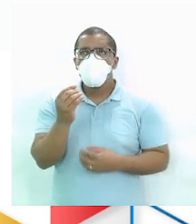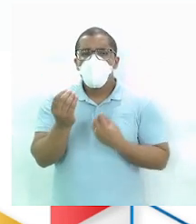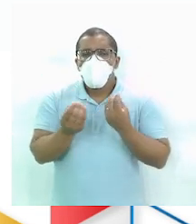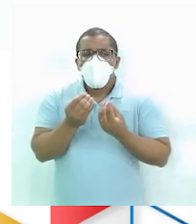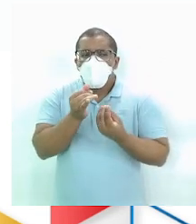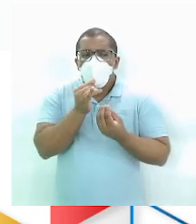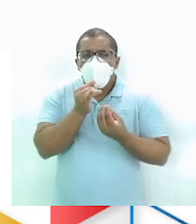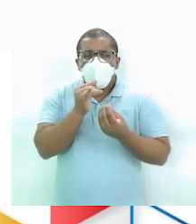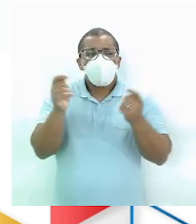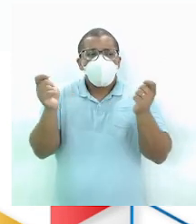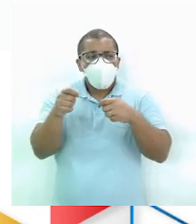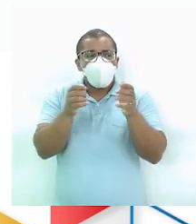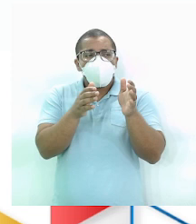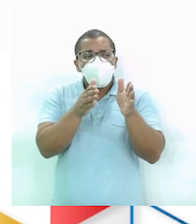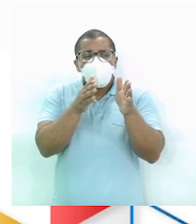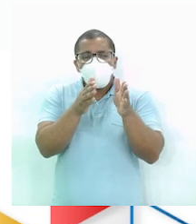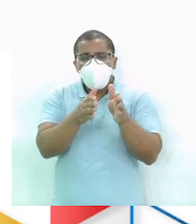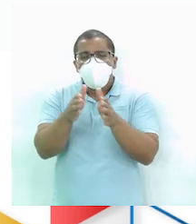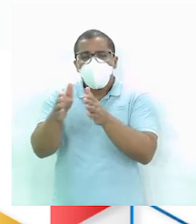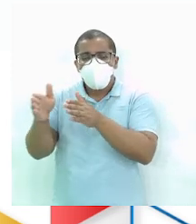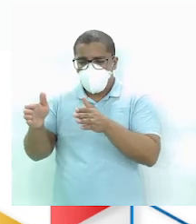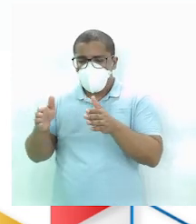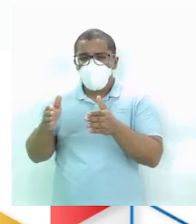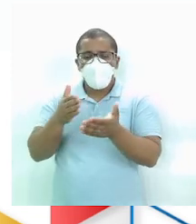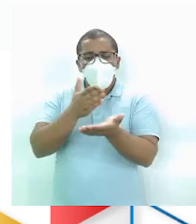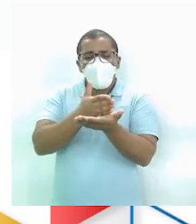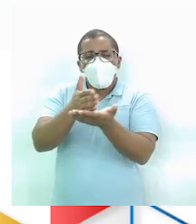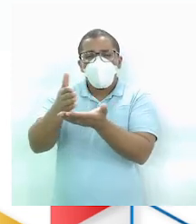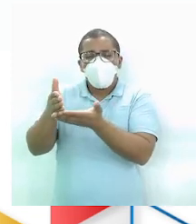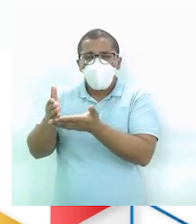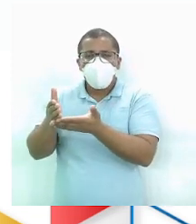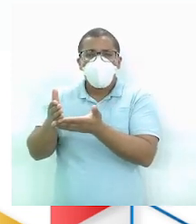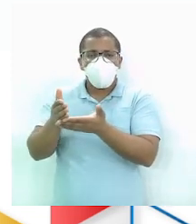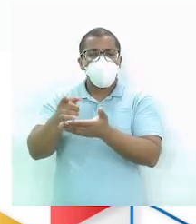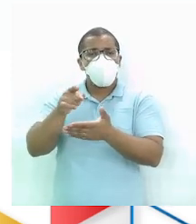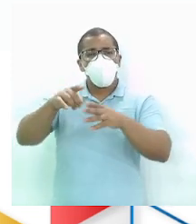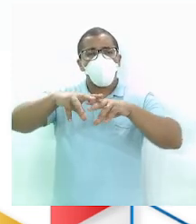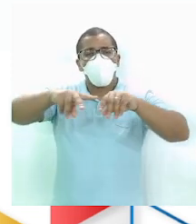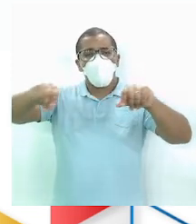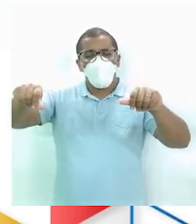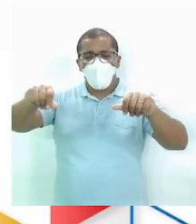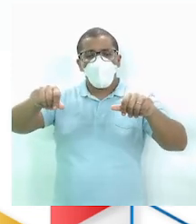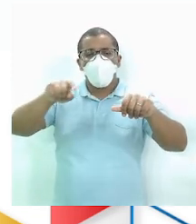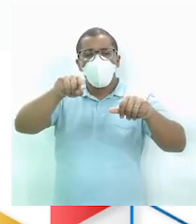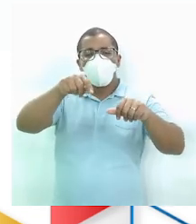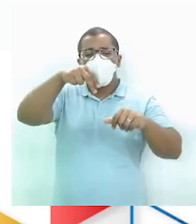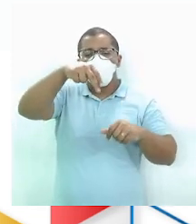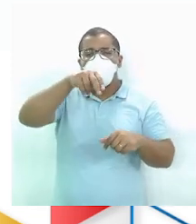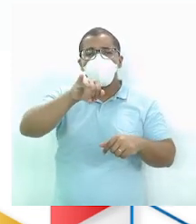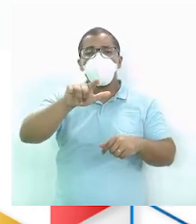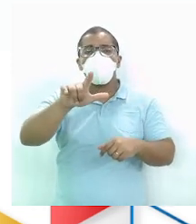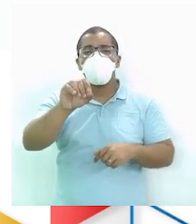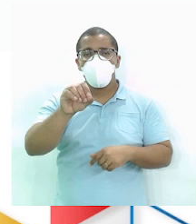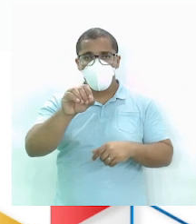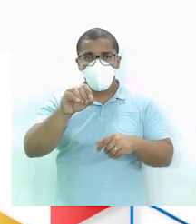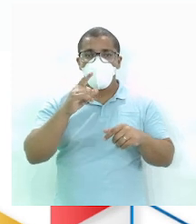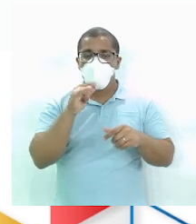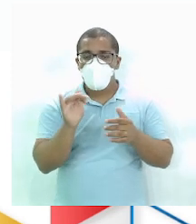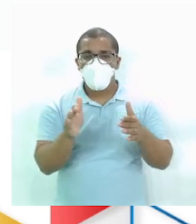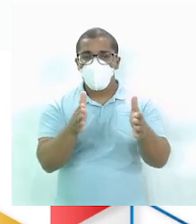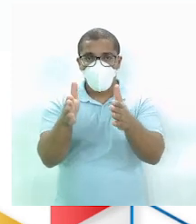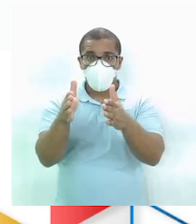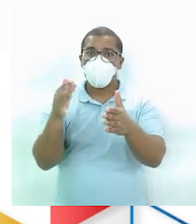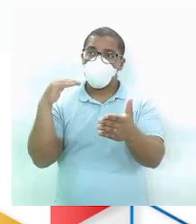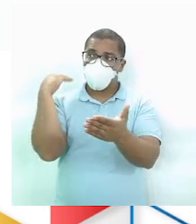redivisão das terras do Nilo, ok? E aí o rio Nilo que ainda